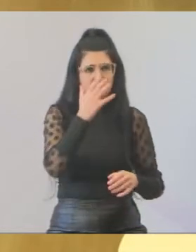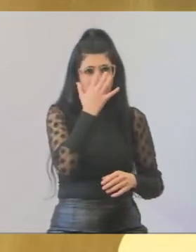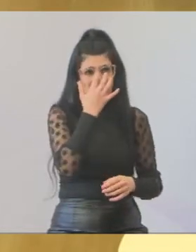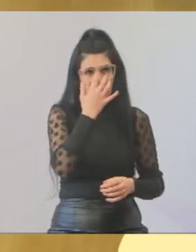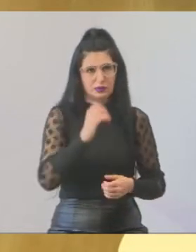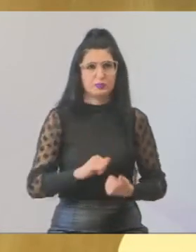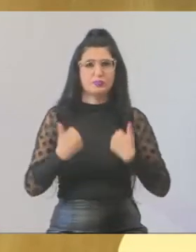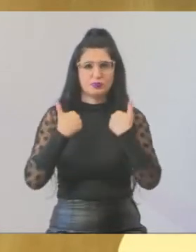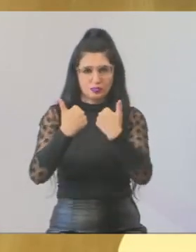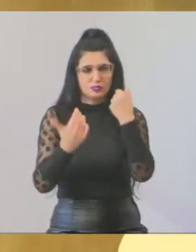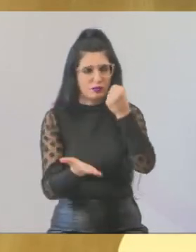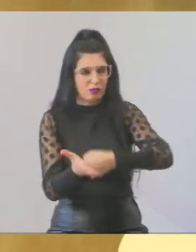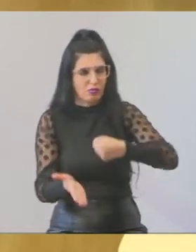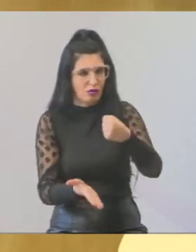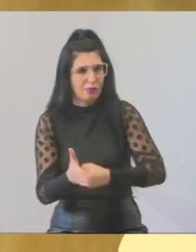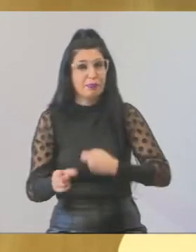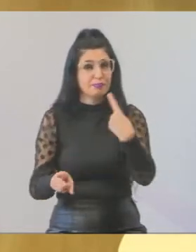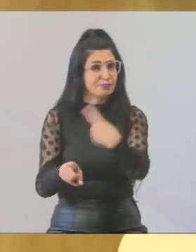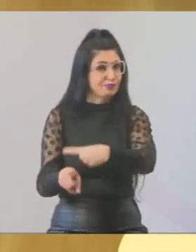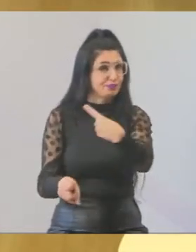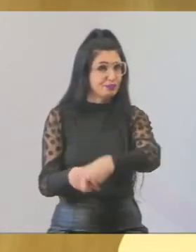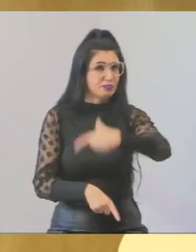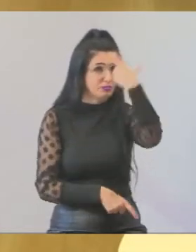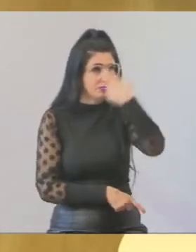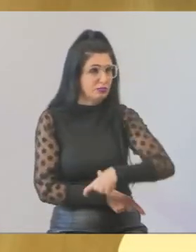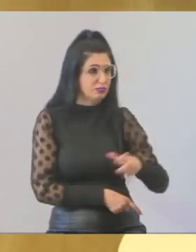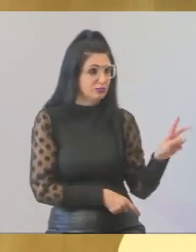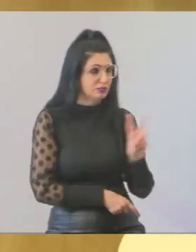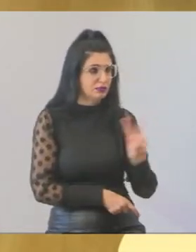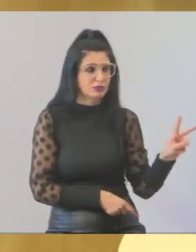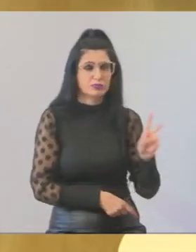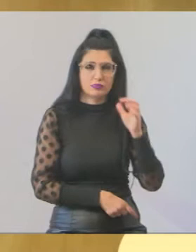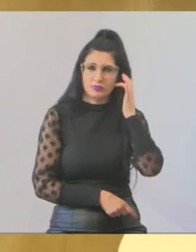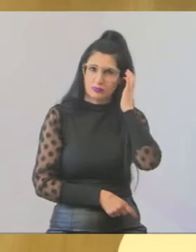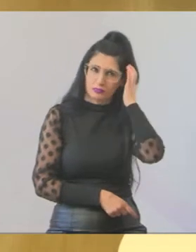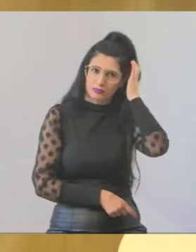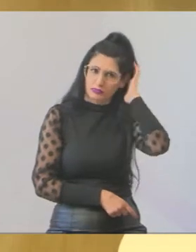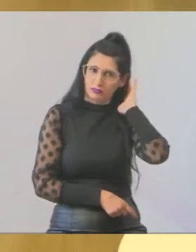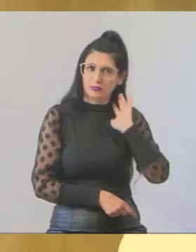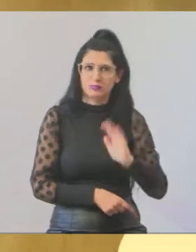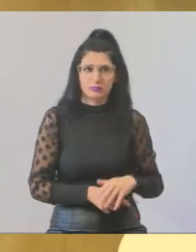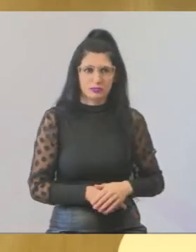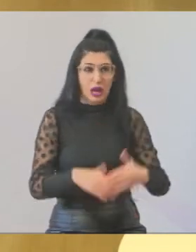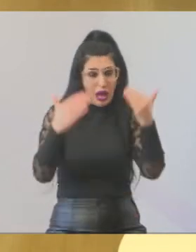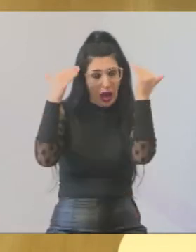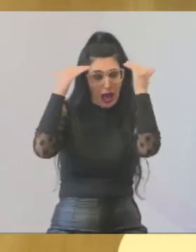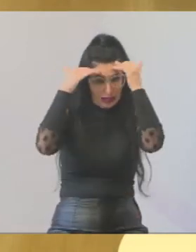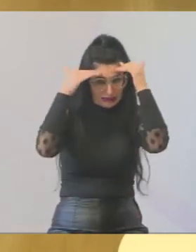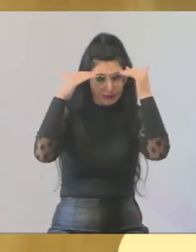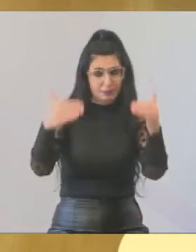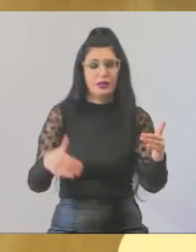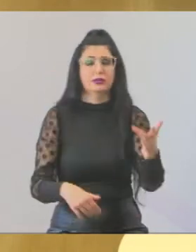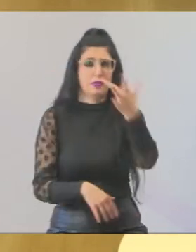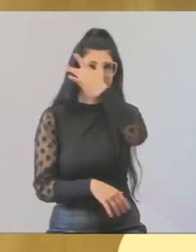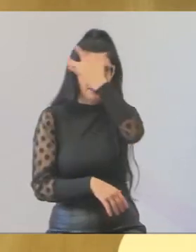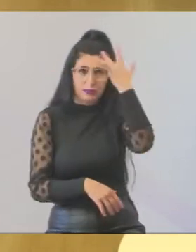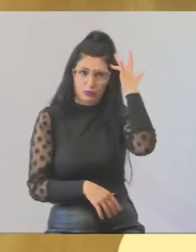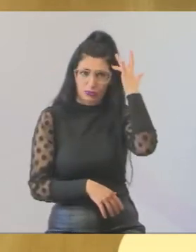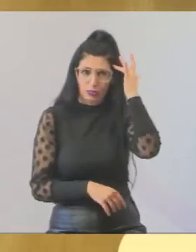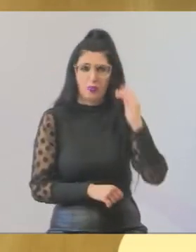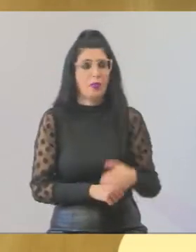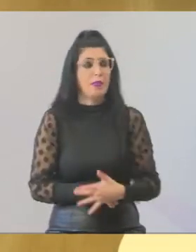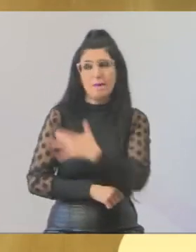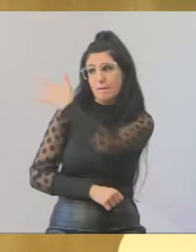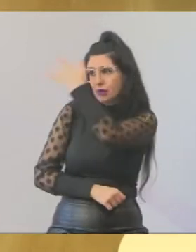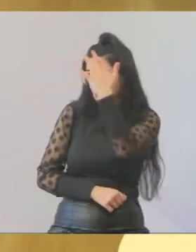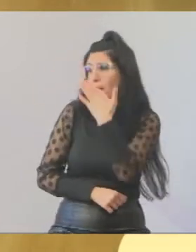vocês, está sendo cobrado, porque o vereador, eu falo, é a voz do munícipe, aqui na Câmara Municipal, para que esteja levando a todas as